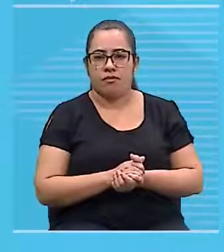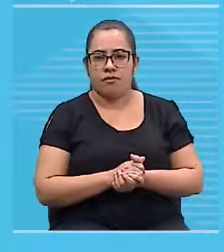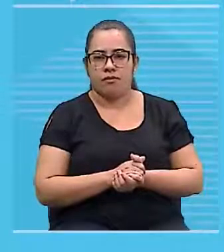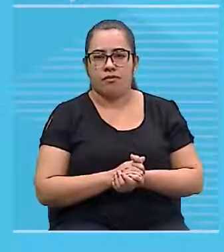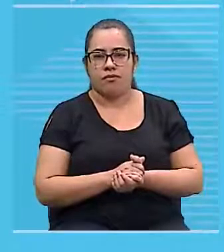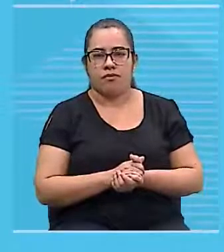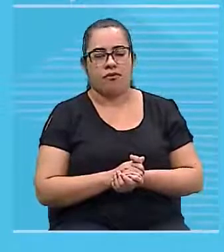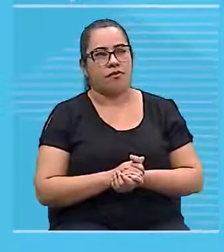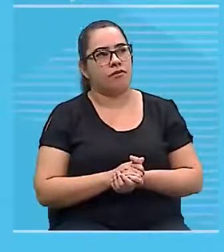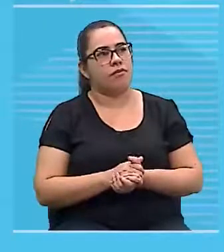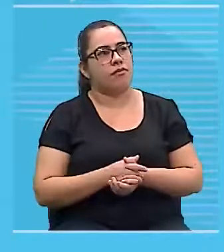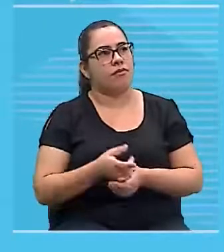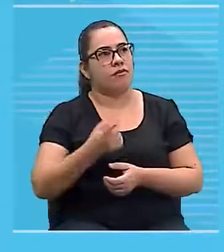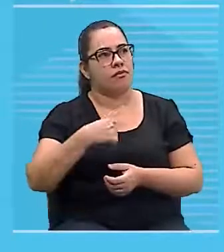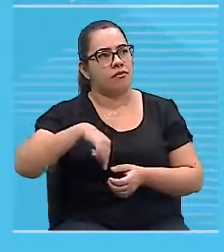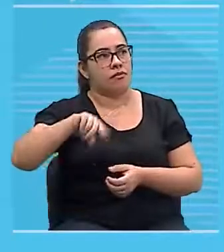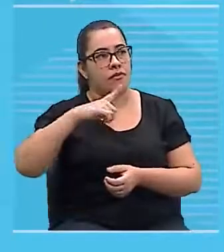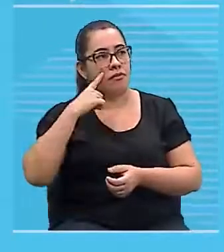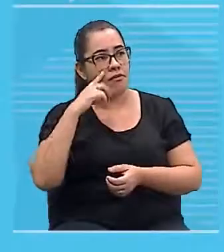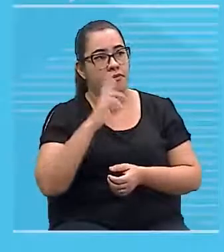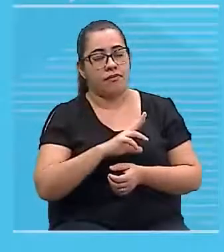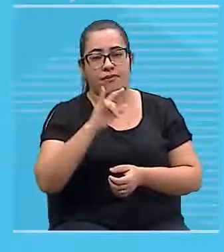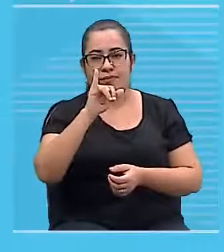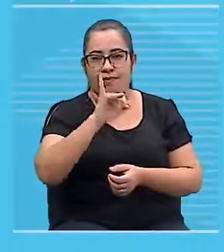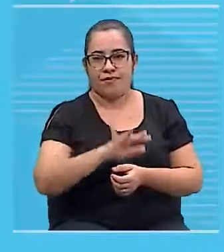se a gente voltar aqui nas imagens,